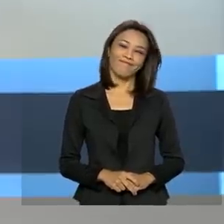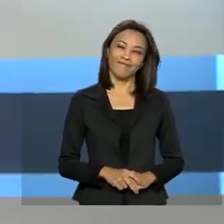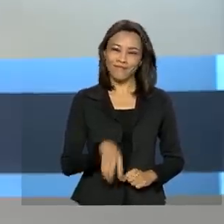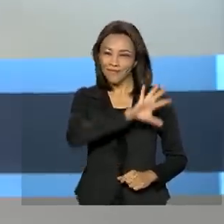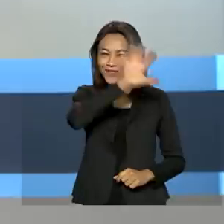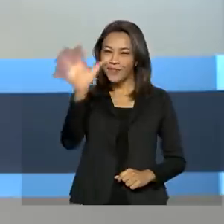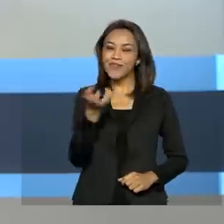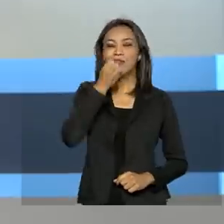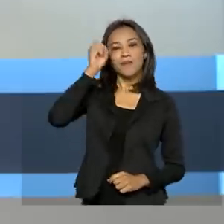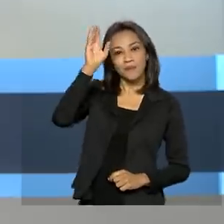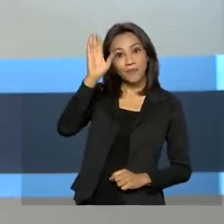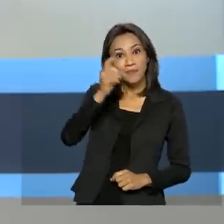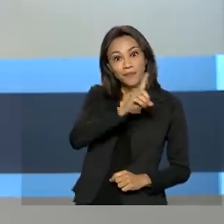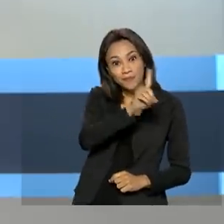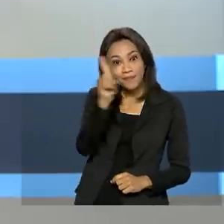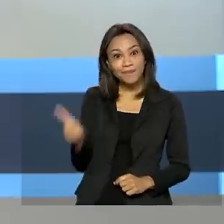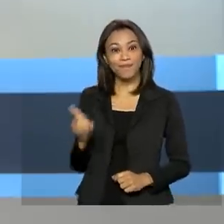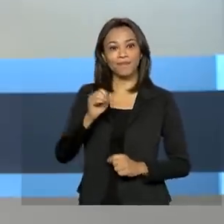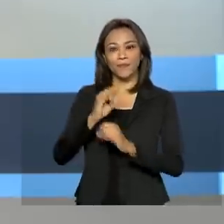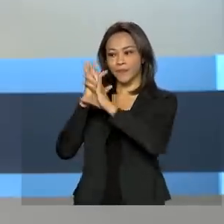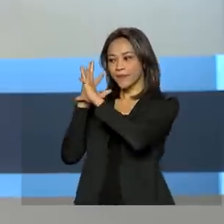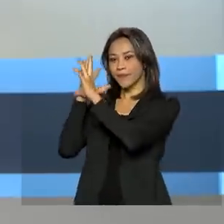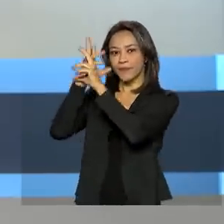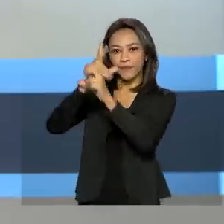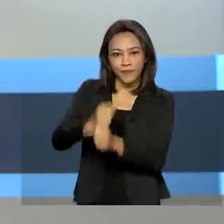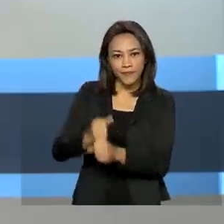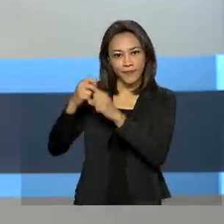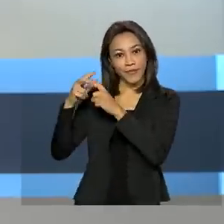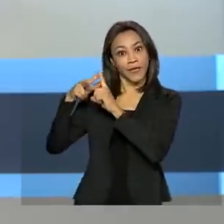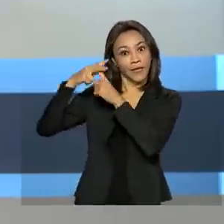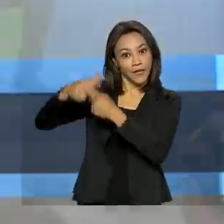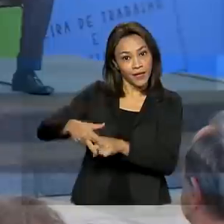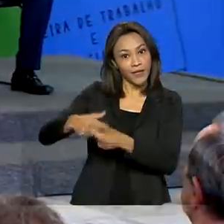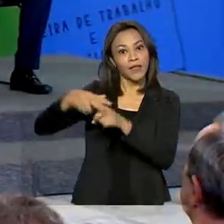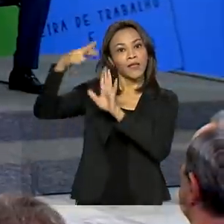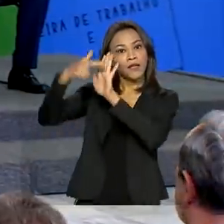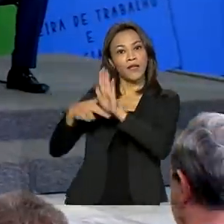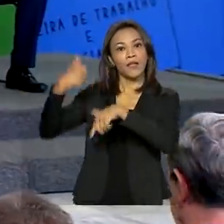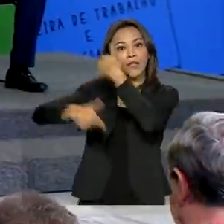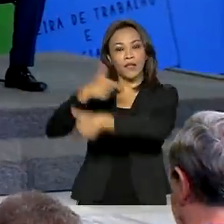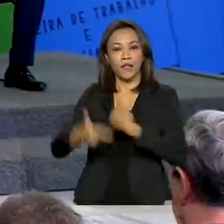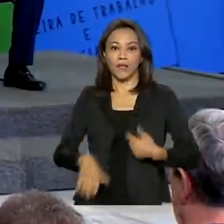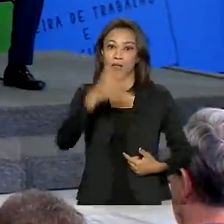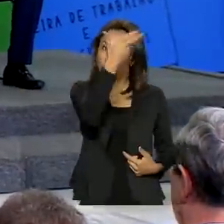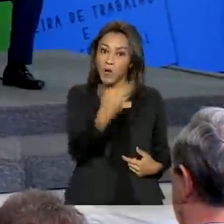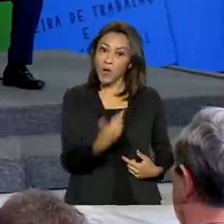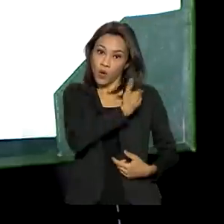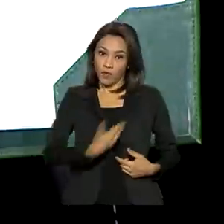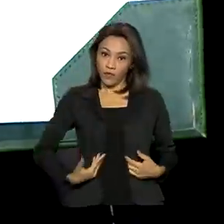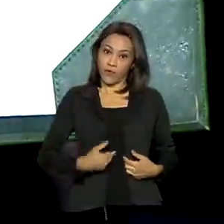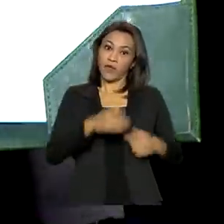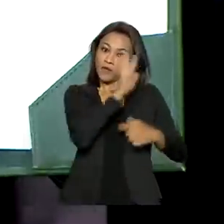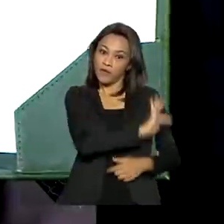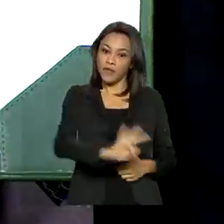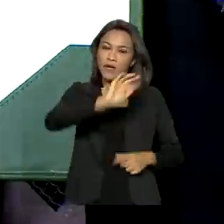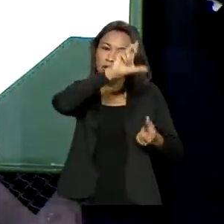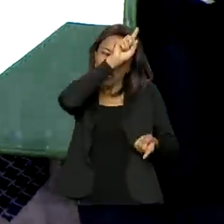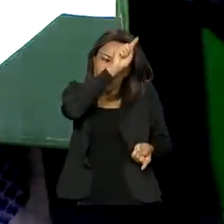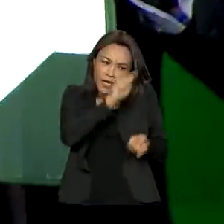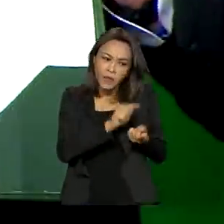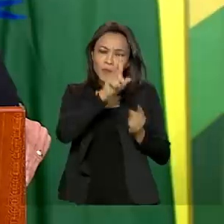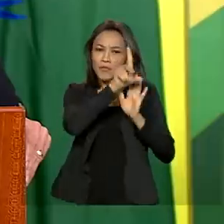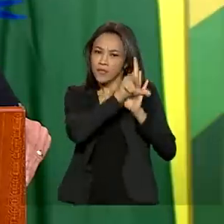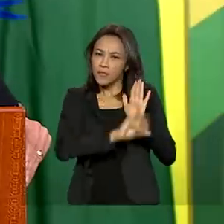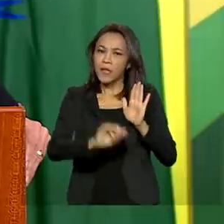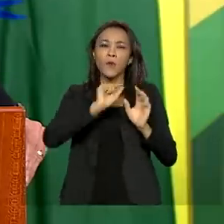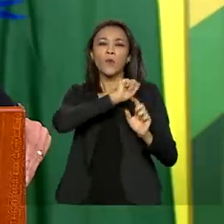Olá, bom dia! Revisão das normas trabalhistas. Governo federal simplifica a legislação para facilitar o